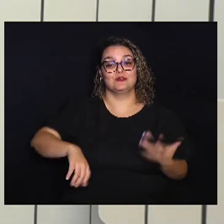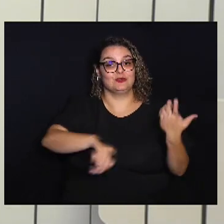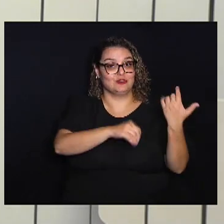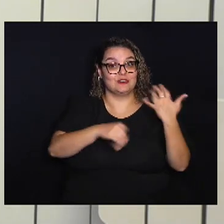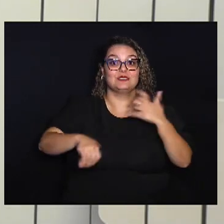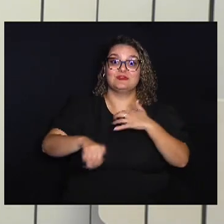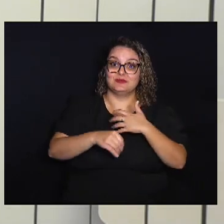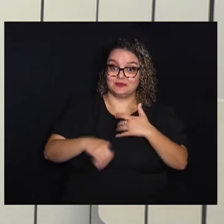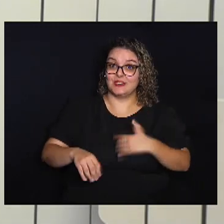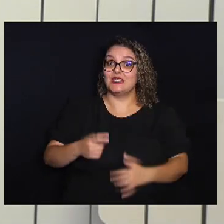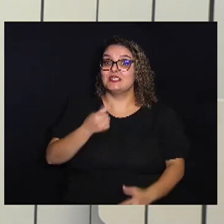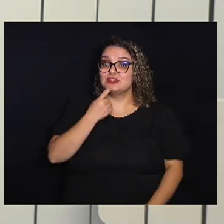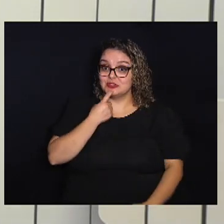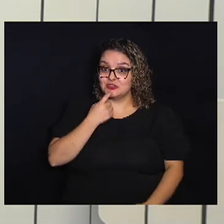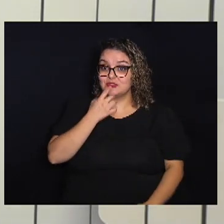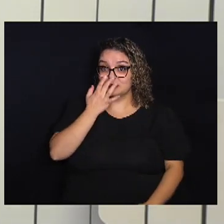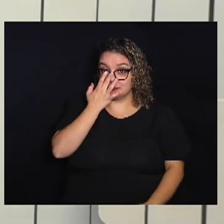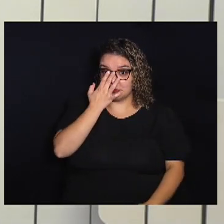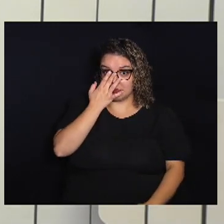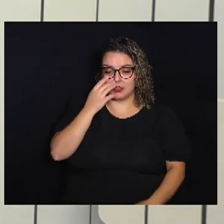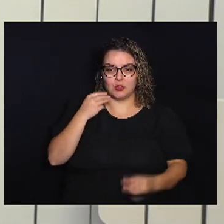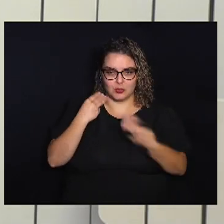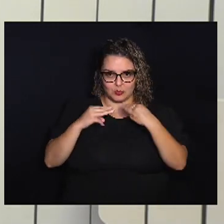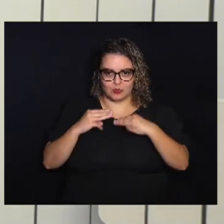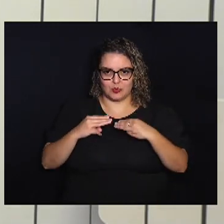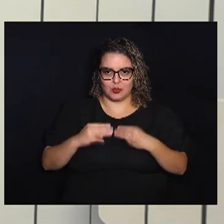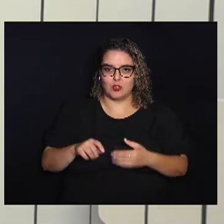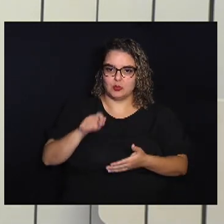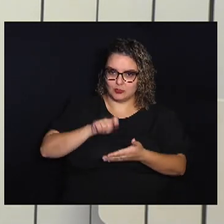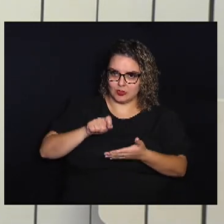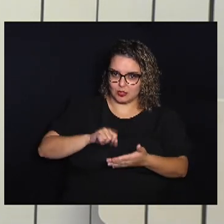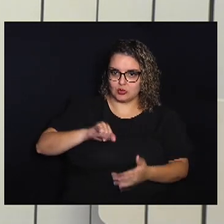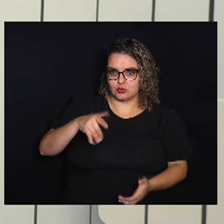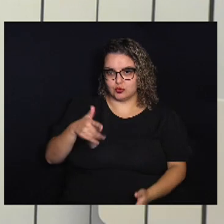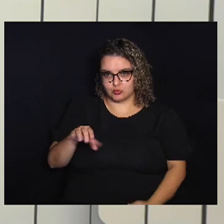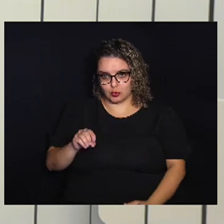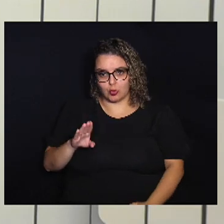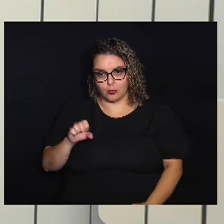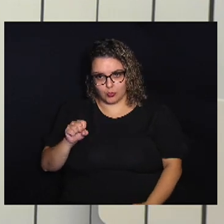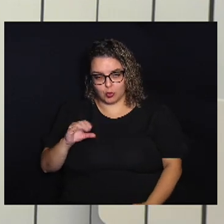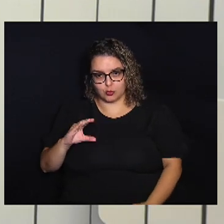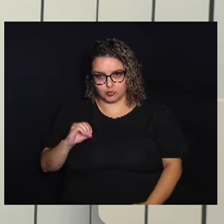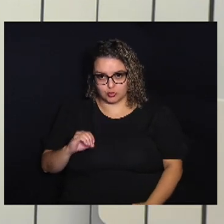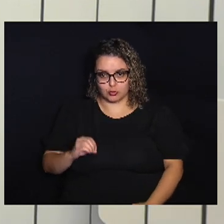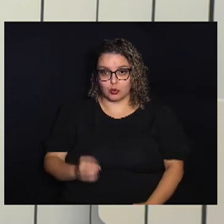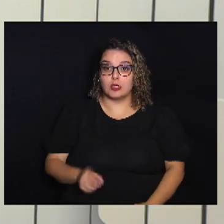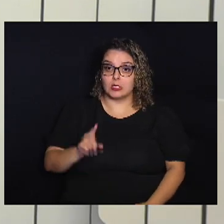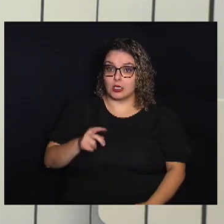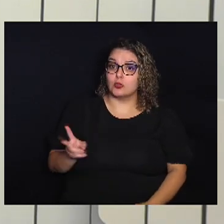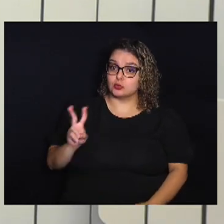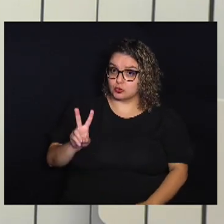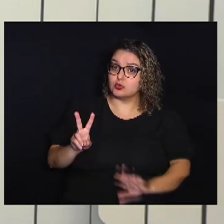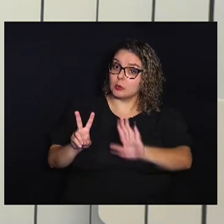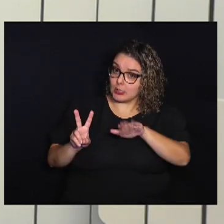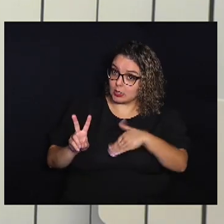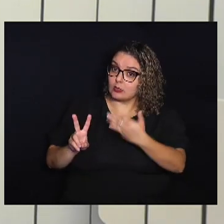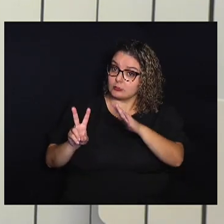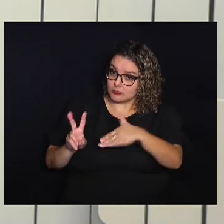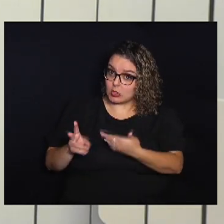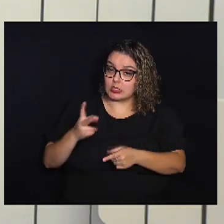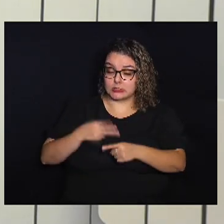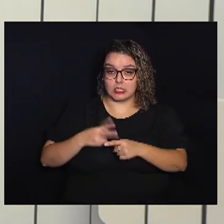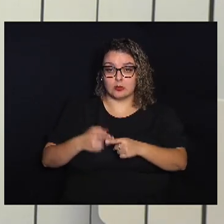Sinfônica De Campinas Com o músico E compositor João Bosco Que foi um dos dois Homenageados Desta edição